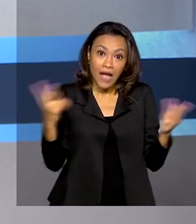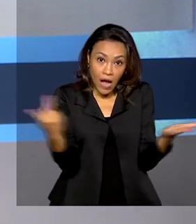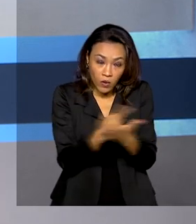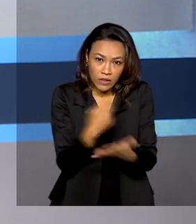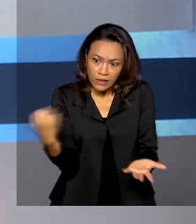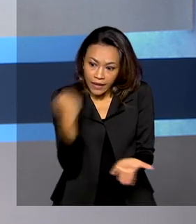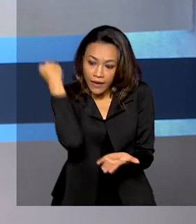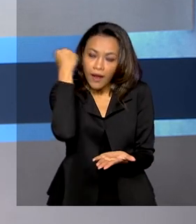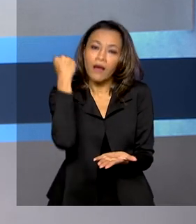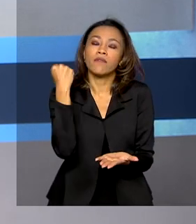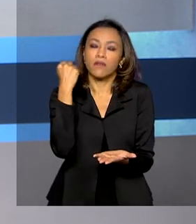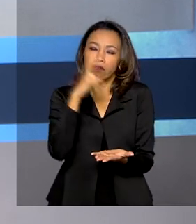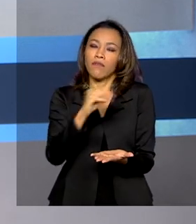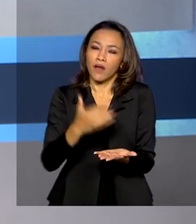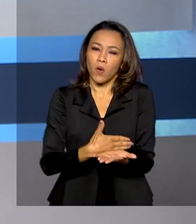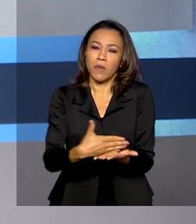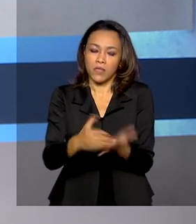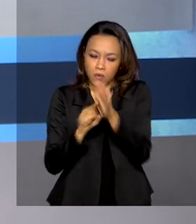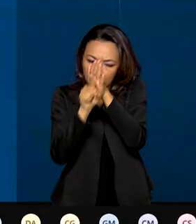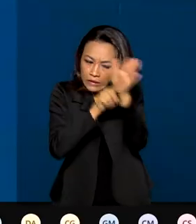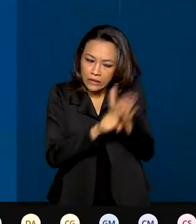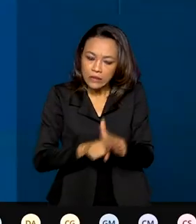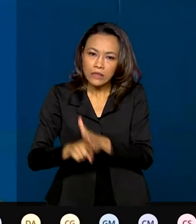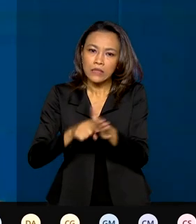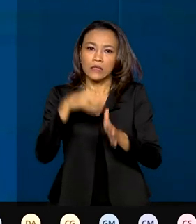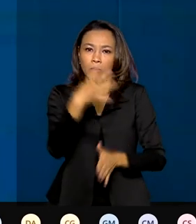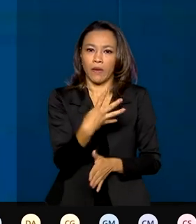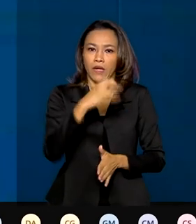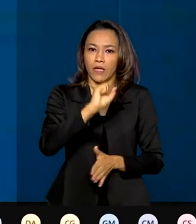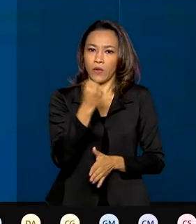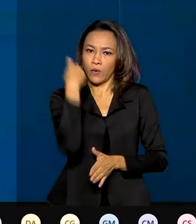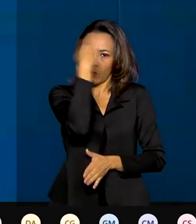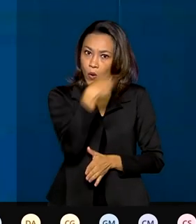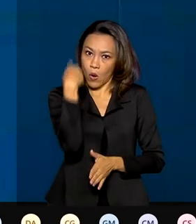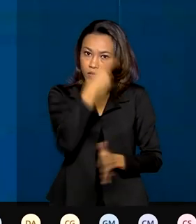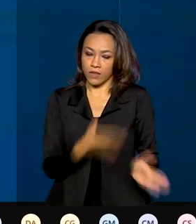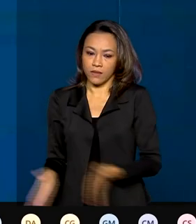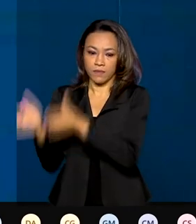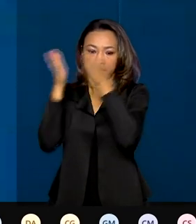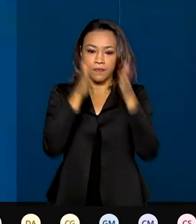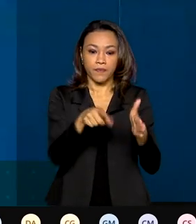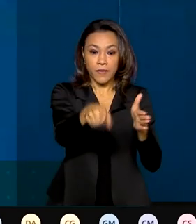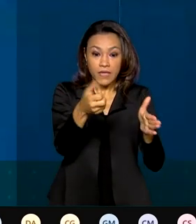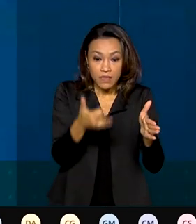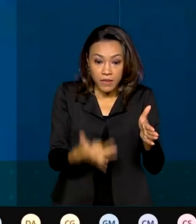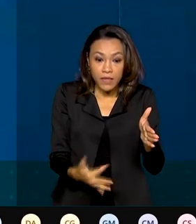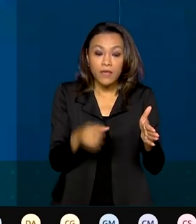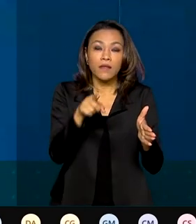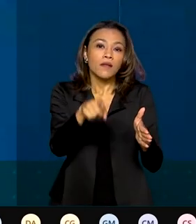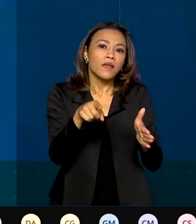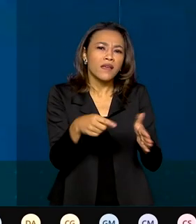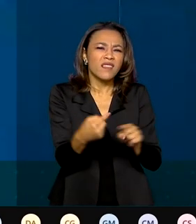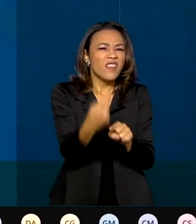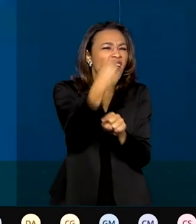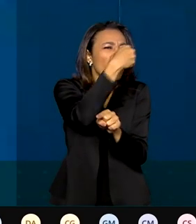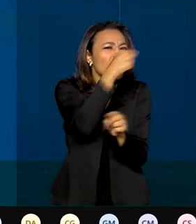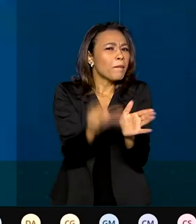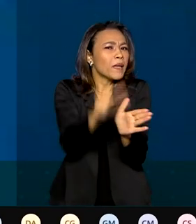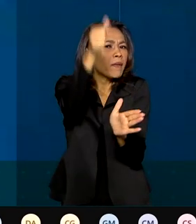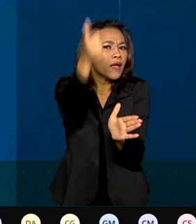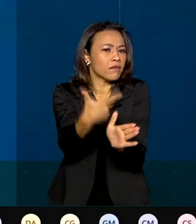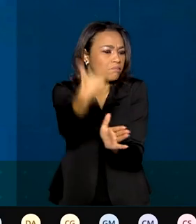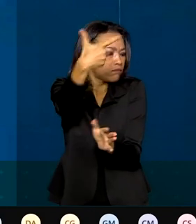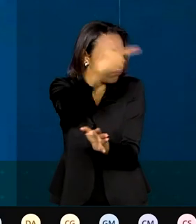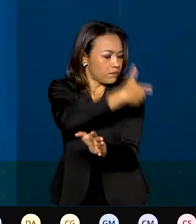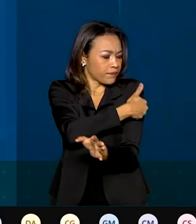começa em até 48 horas. A avaliação vem sendo feita desde a primeira agulhada que foi